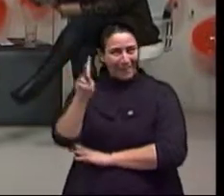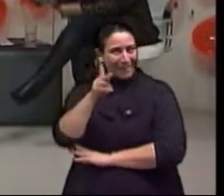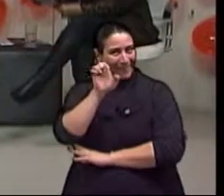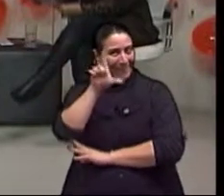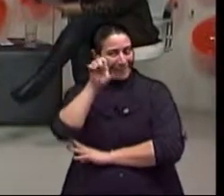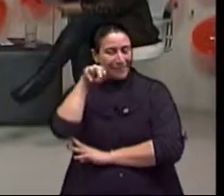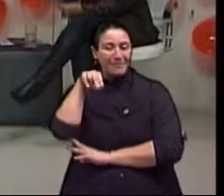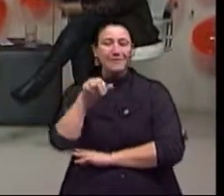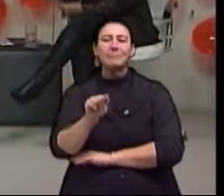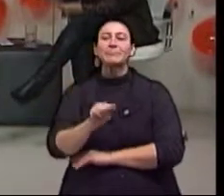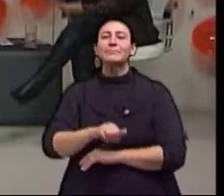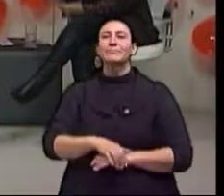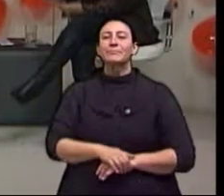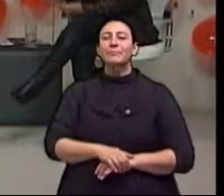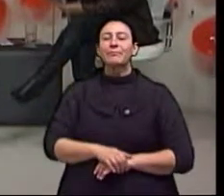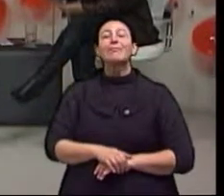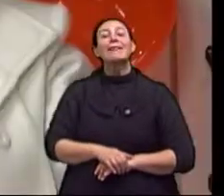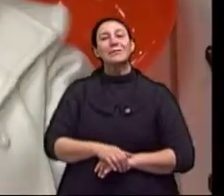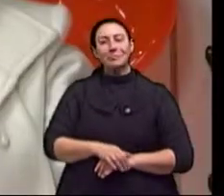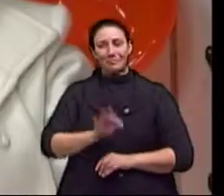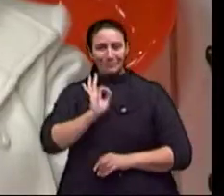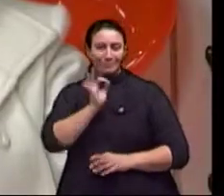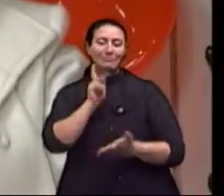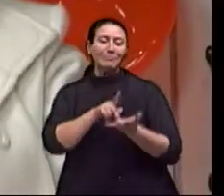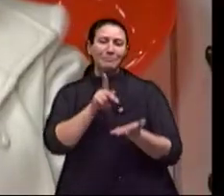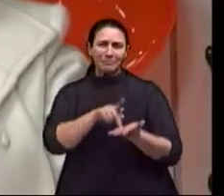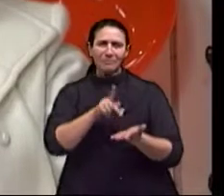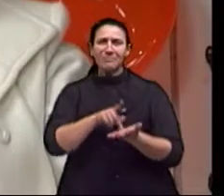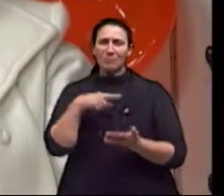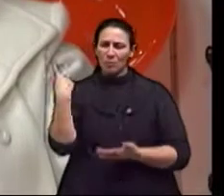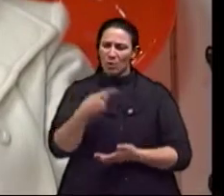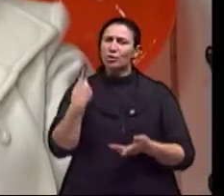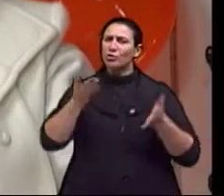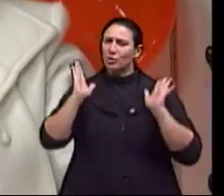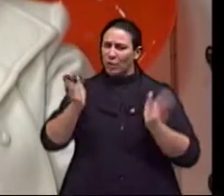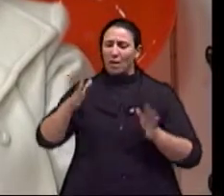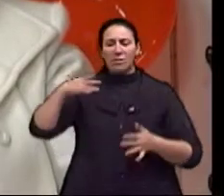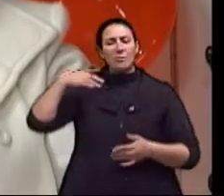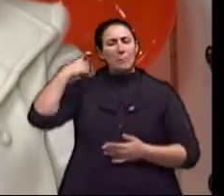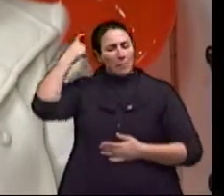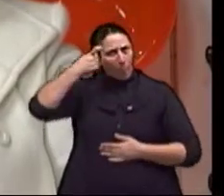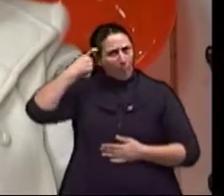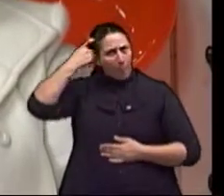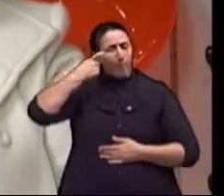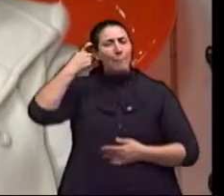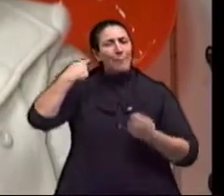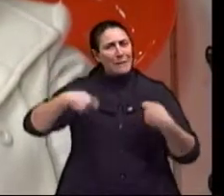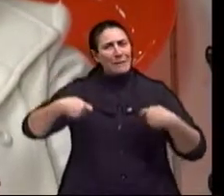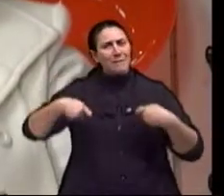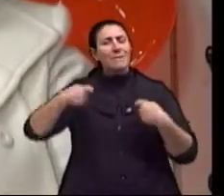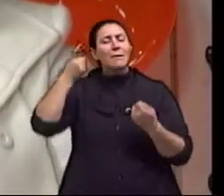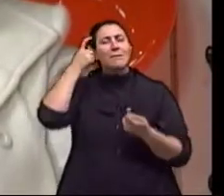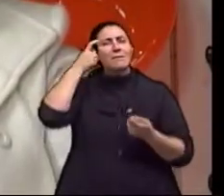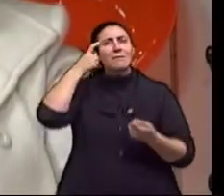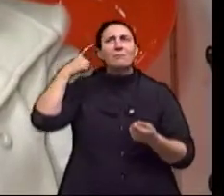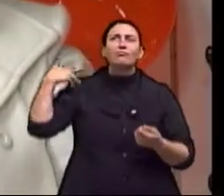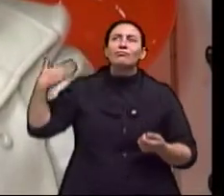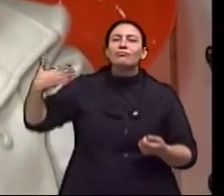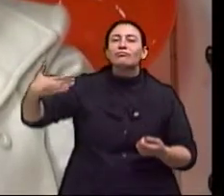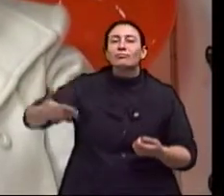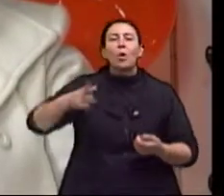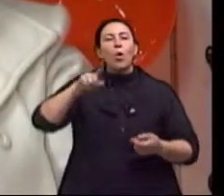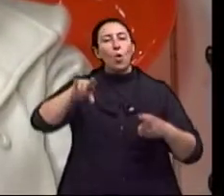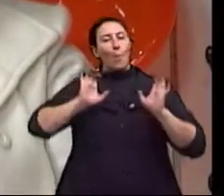Essa é uma preocupação nossa de longa data, né? Isabel, de entendermos um pouco mais sobre o